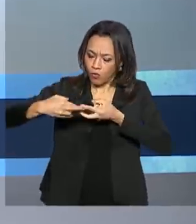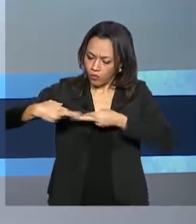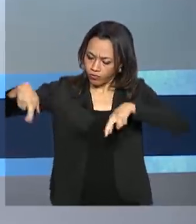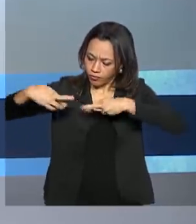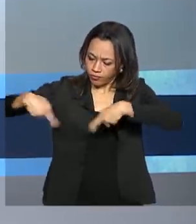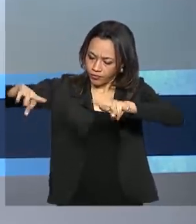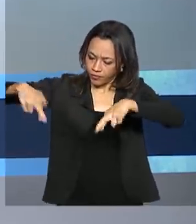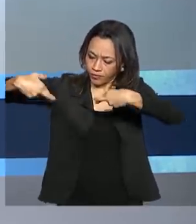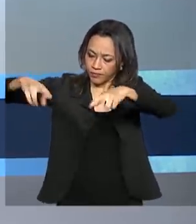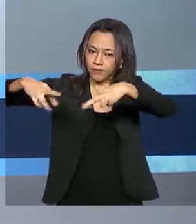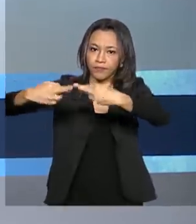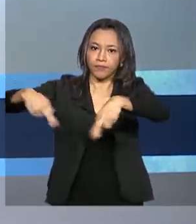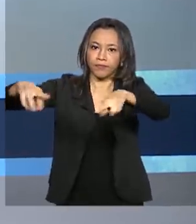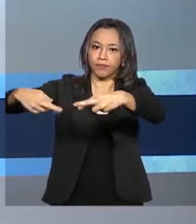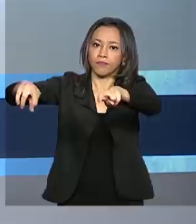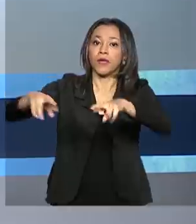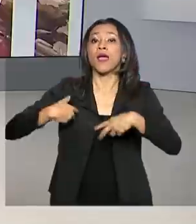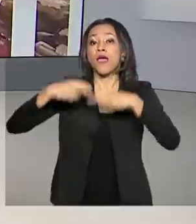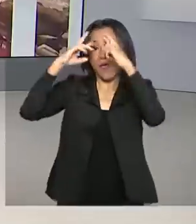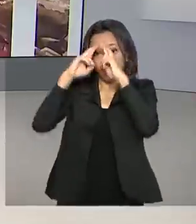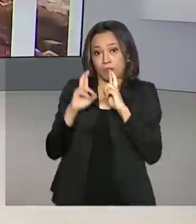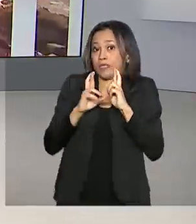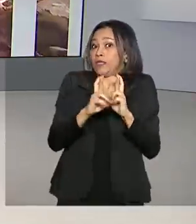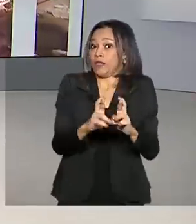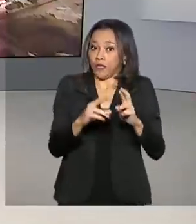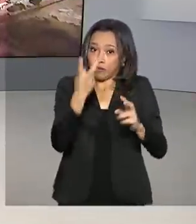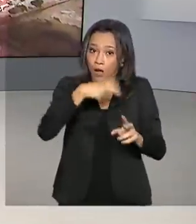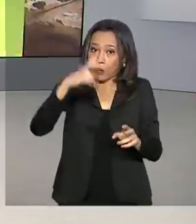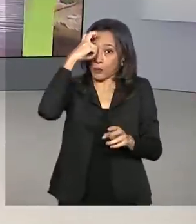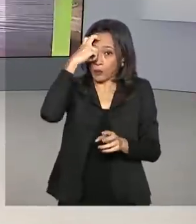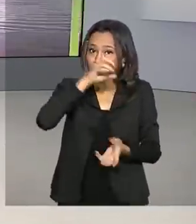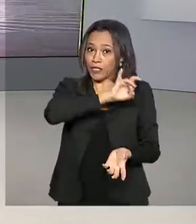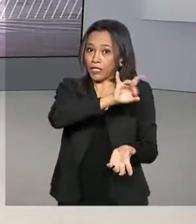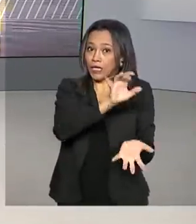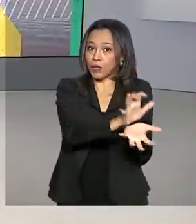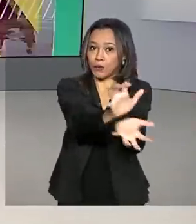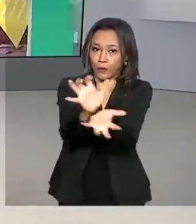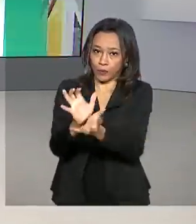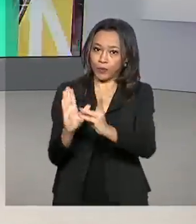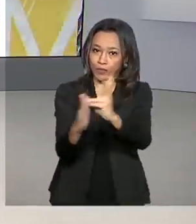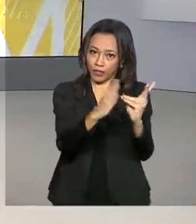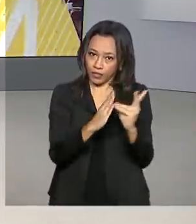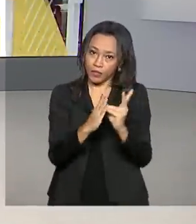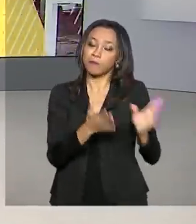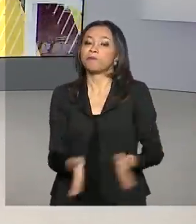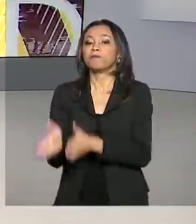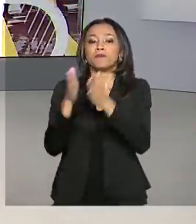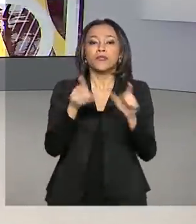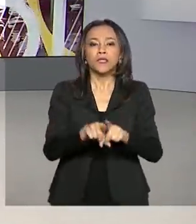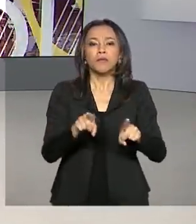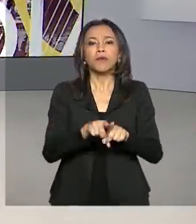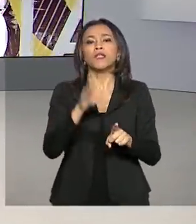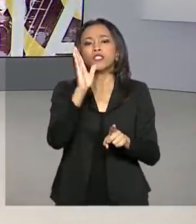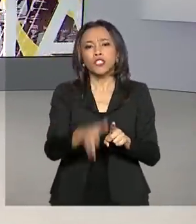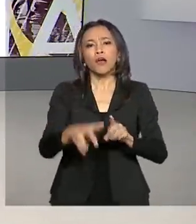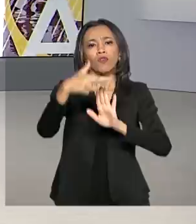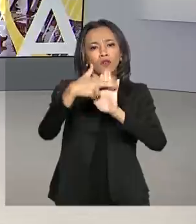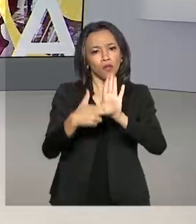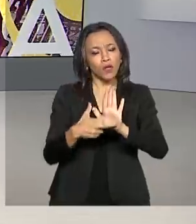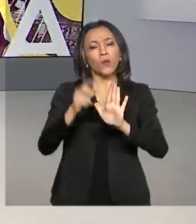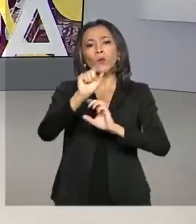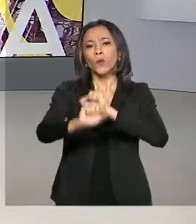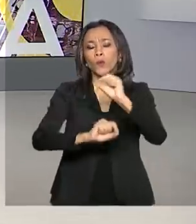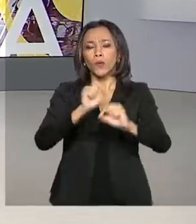respeitando a cultura de cada etnia. E foram divulgadas regras para a construção e o funcionamento de hospitais de